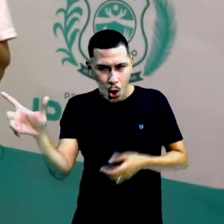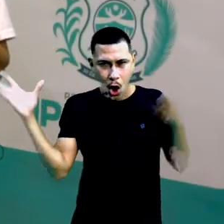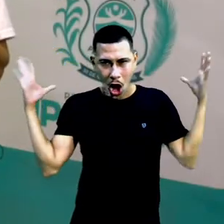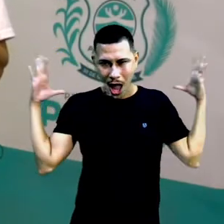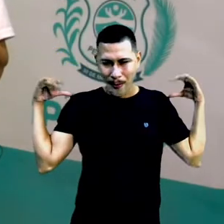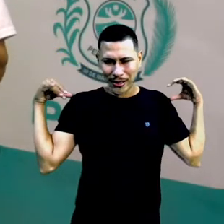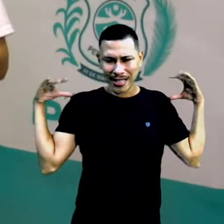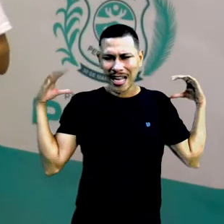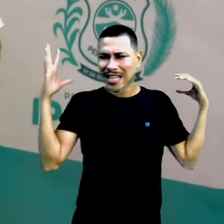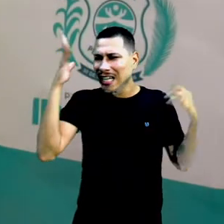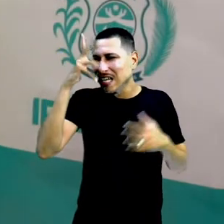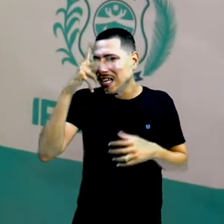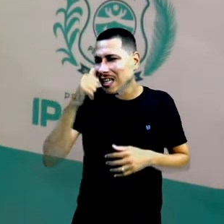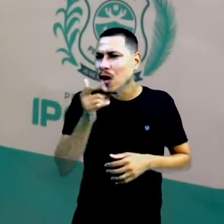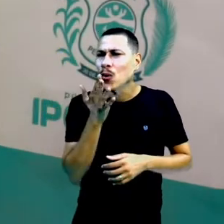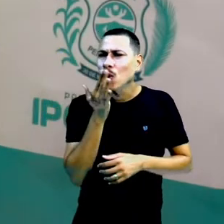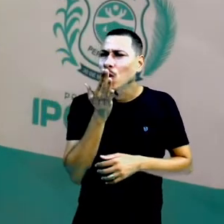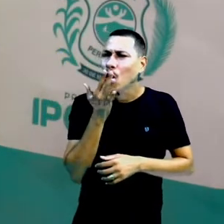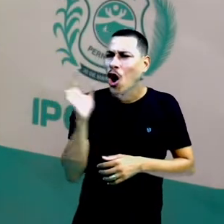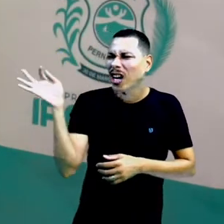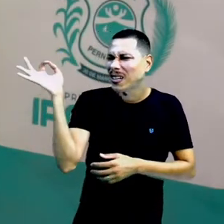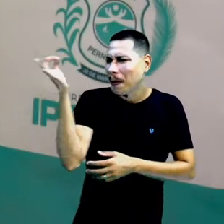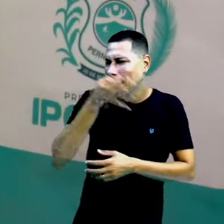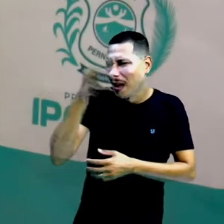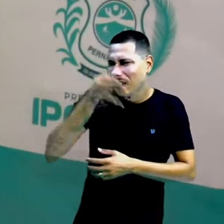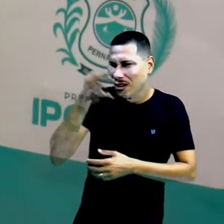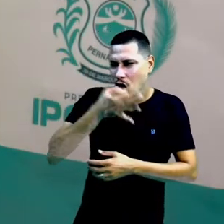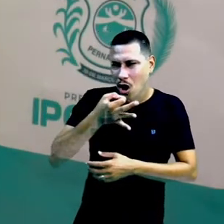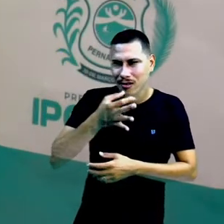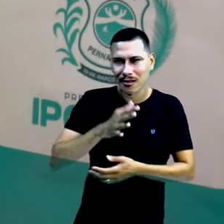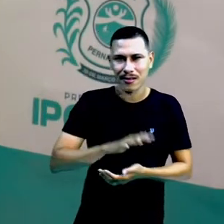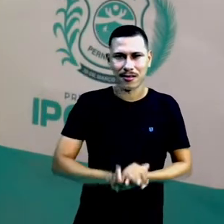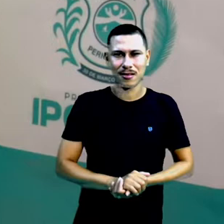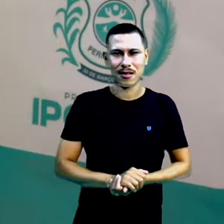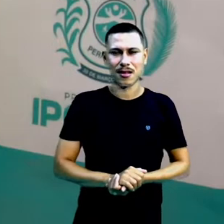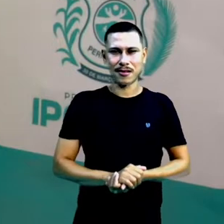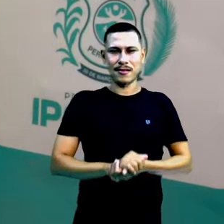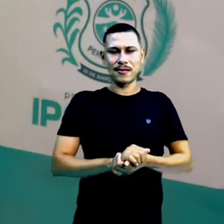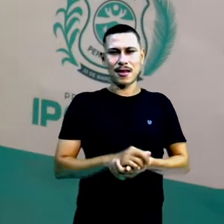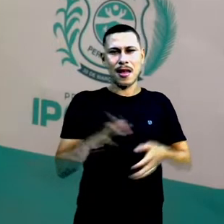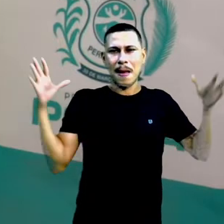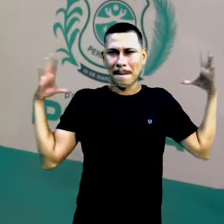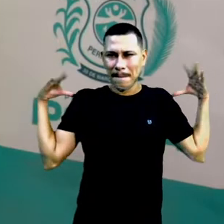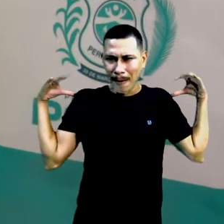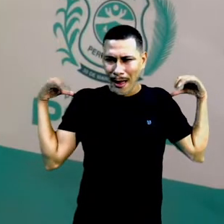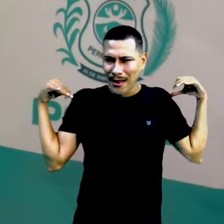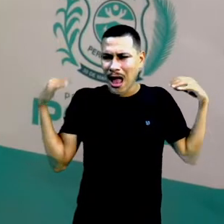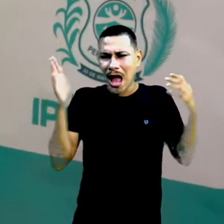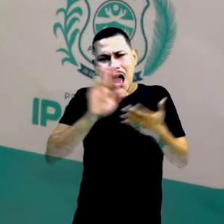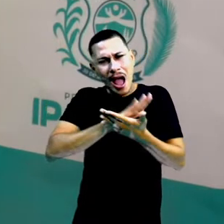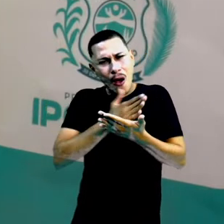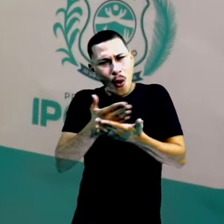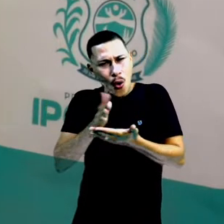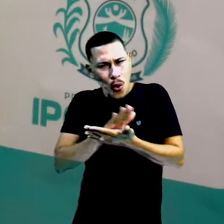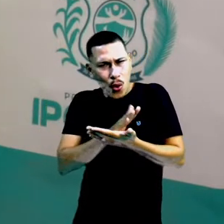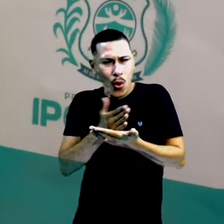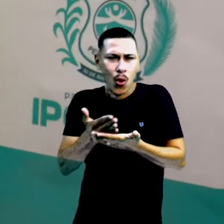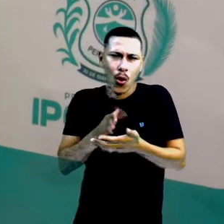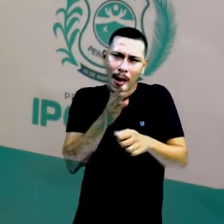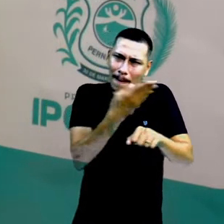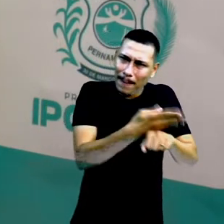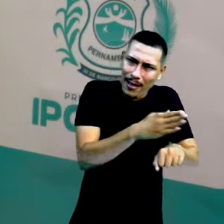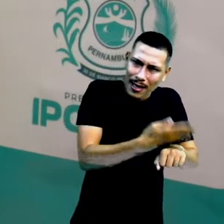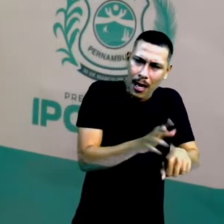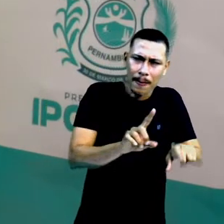cor maravilhosa, que o pessoal até tem penas, que são branquinhas, mas que eles pintam para